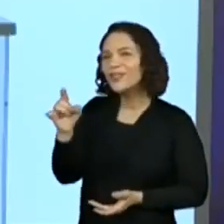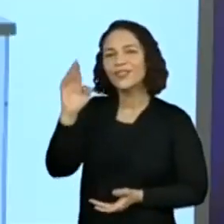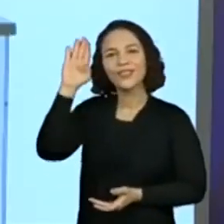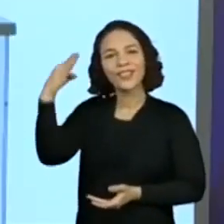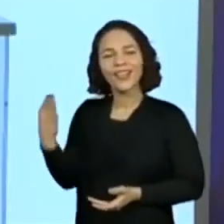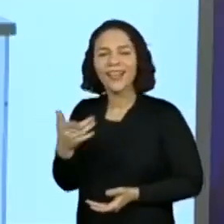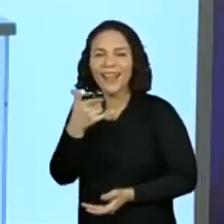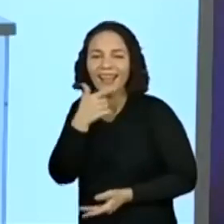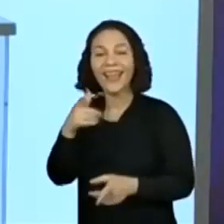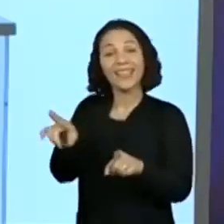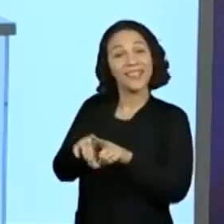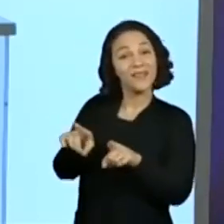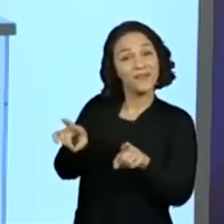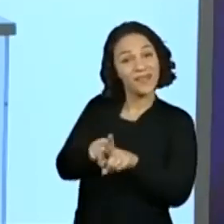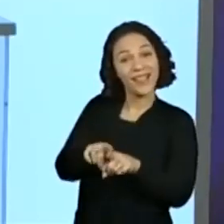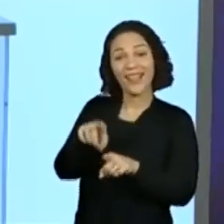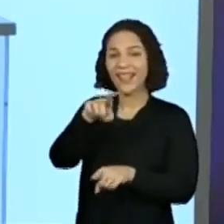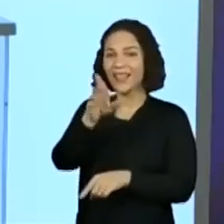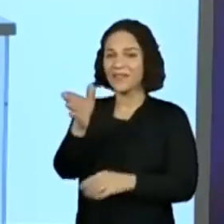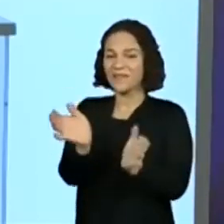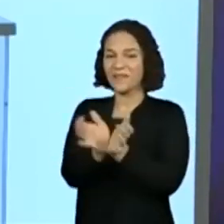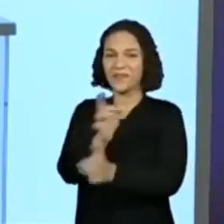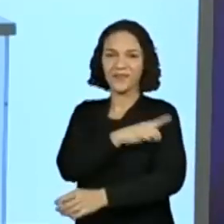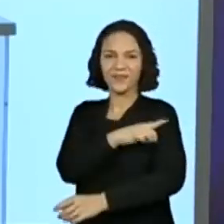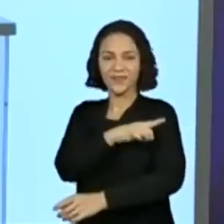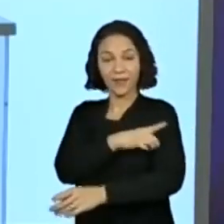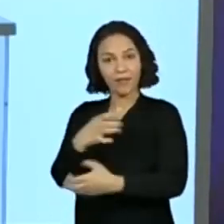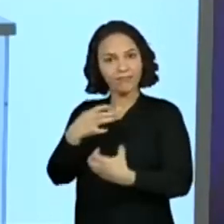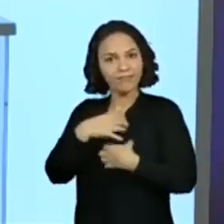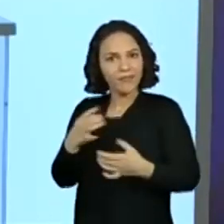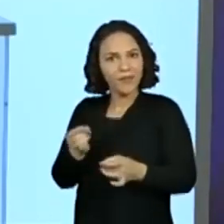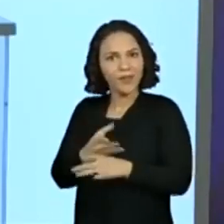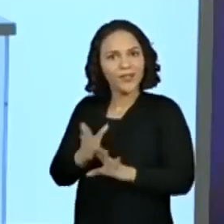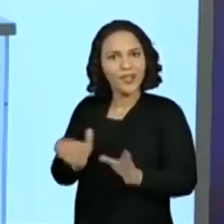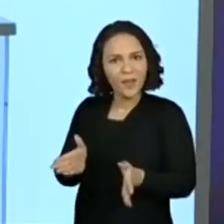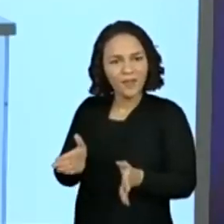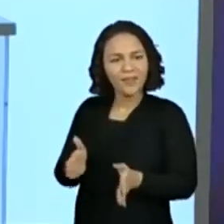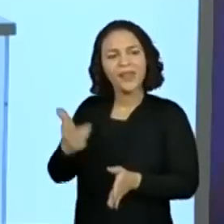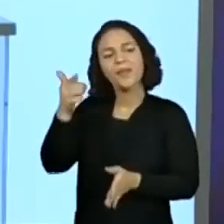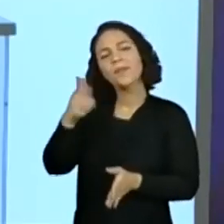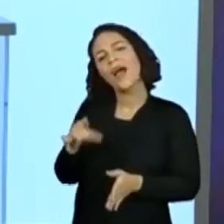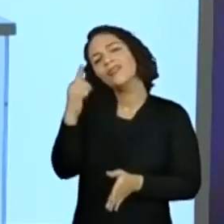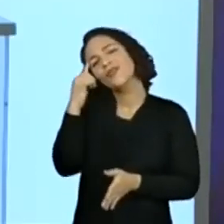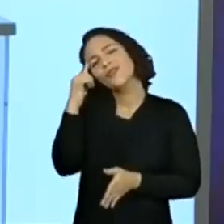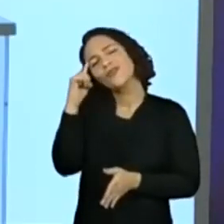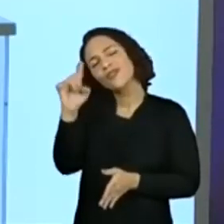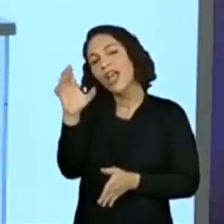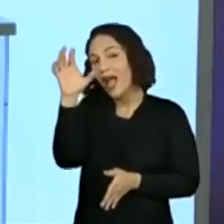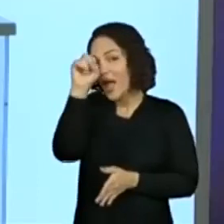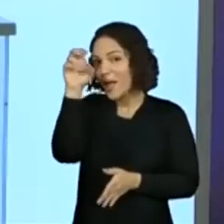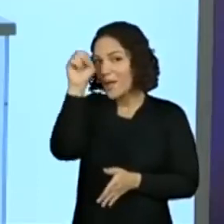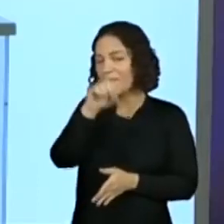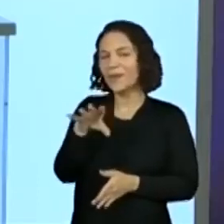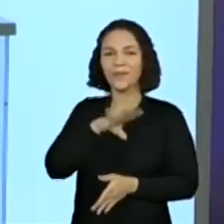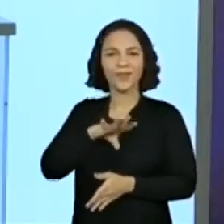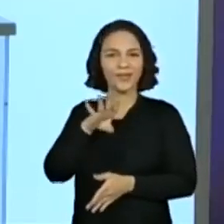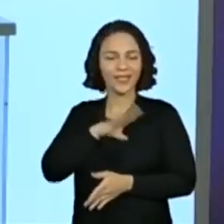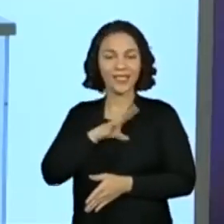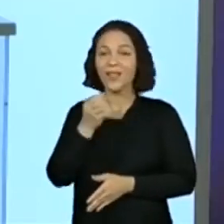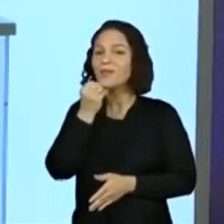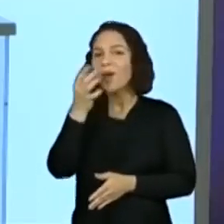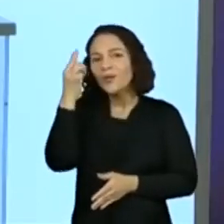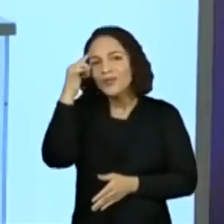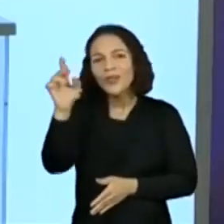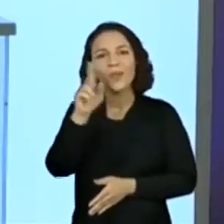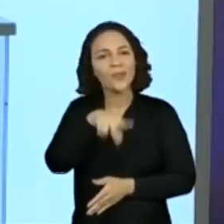Bom dia, primeiro ano! Estão preparados, mais um dia juntinhos aprendendo língua portuguesa. Bom dia, professores!